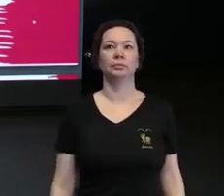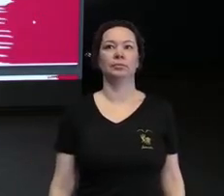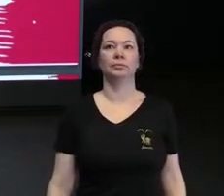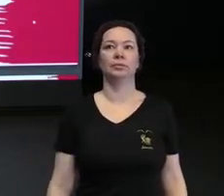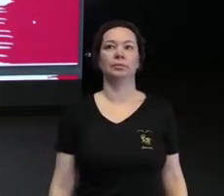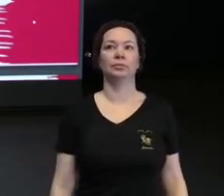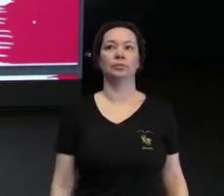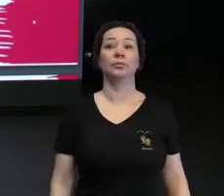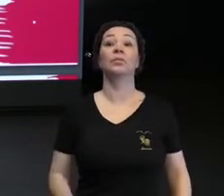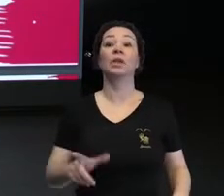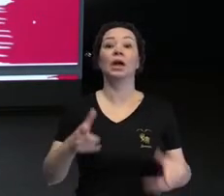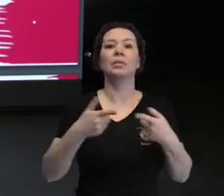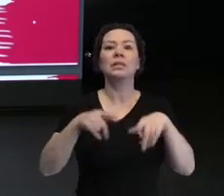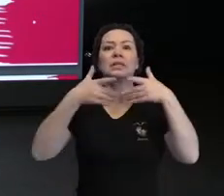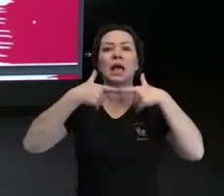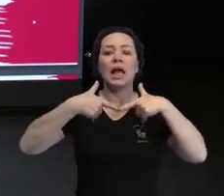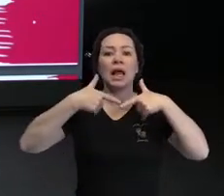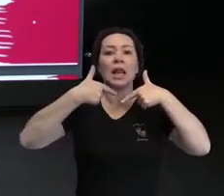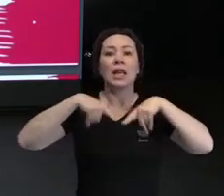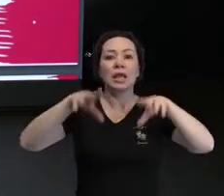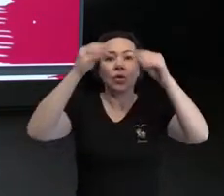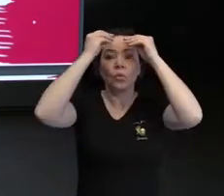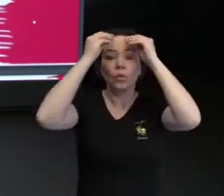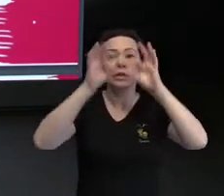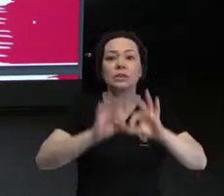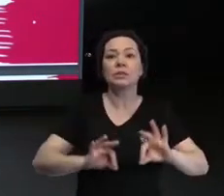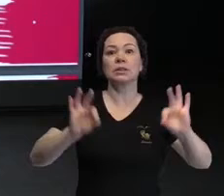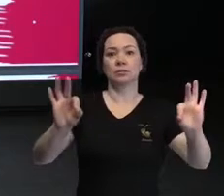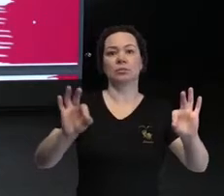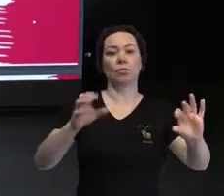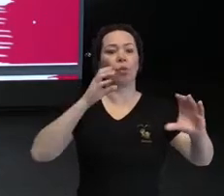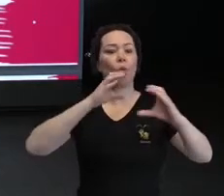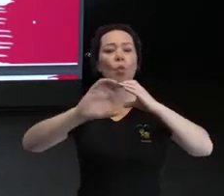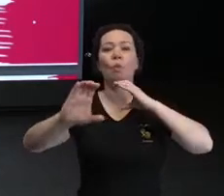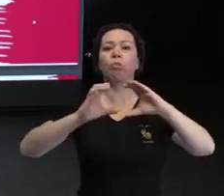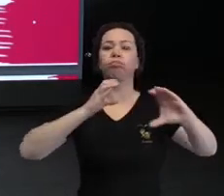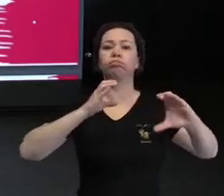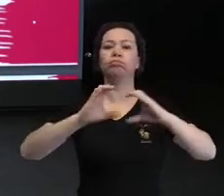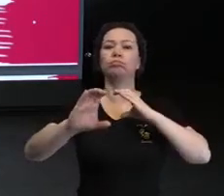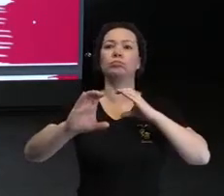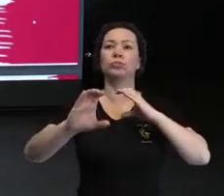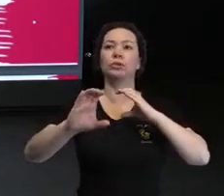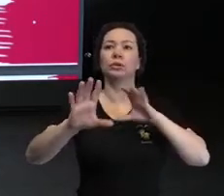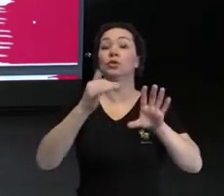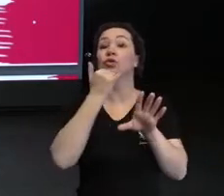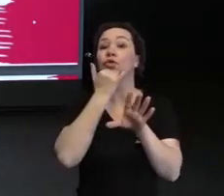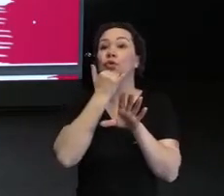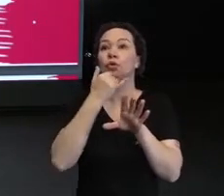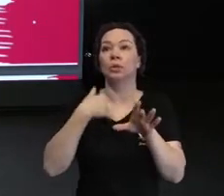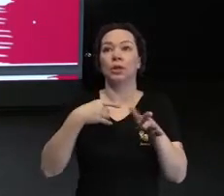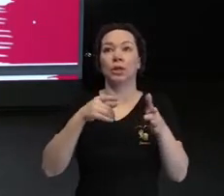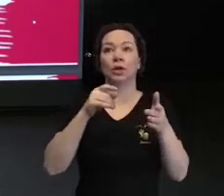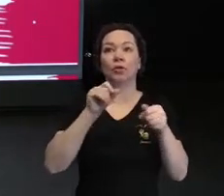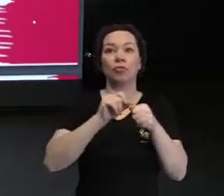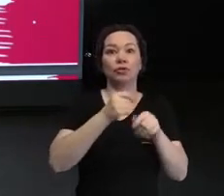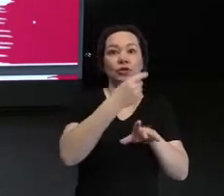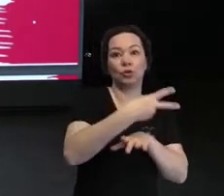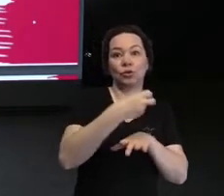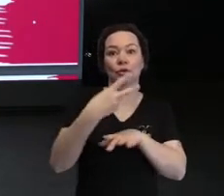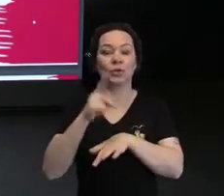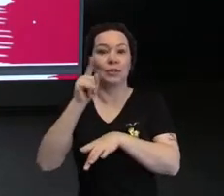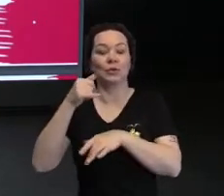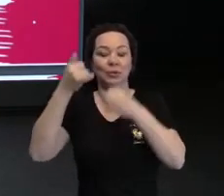E a linguagem simples? A linguagem na comunicação. Eu vou, eu peço desculpas que eu passei dois slides e não